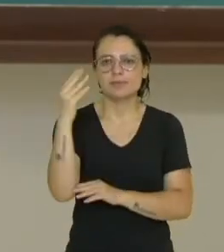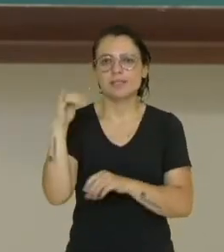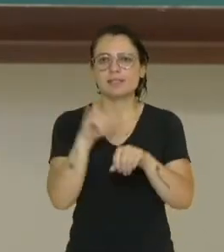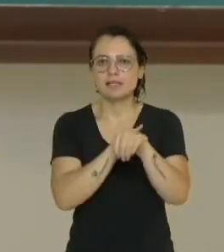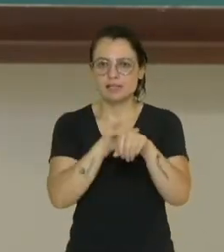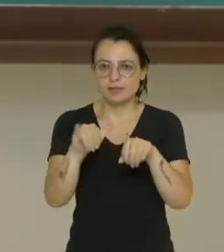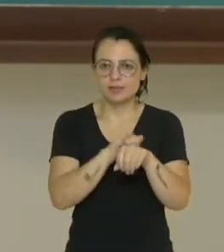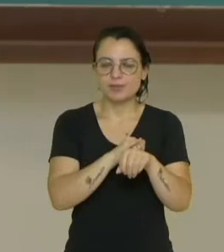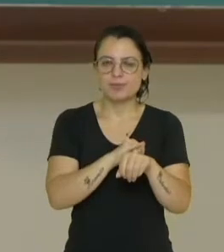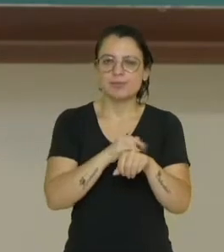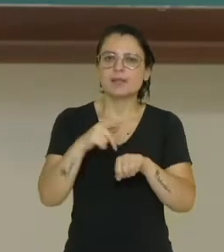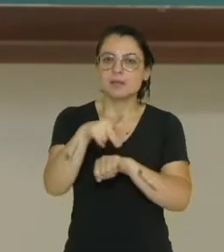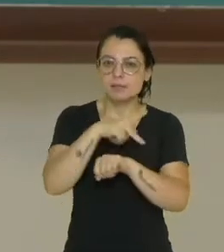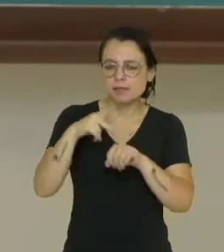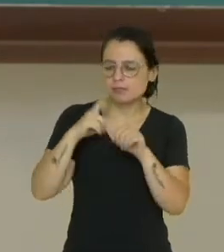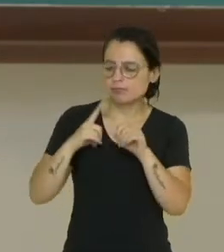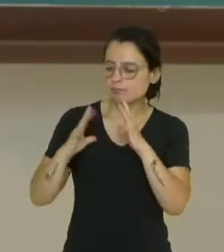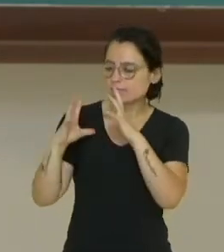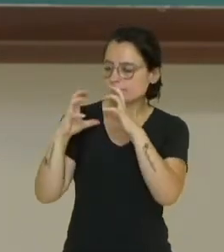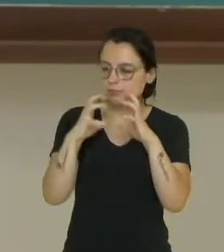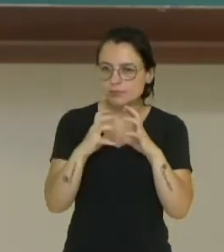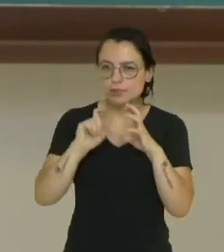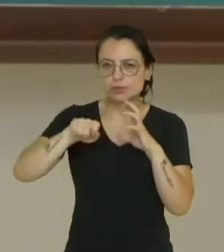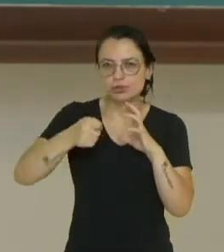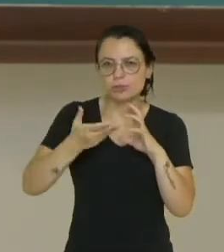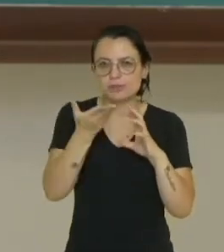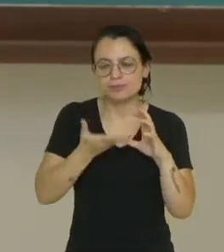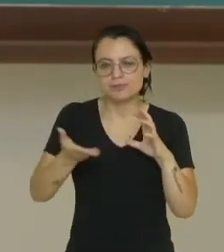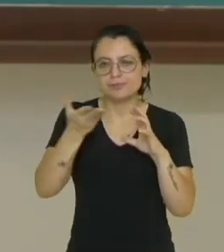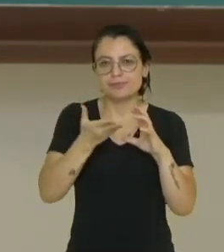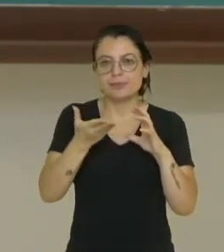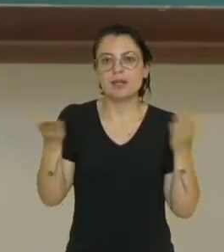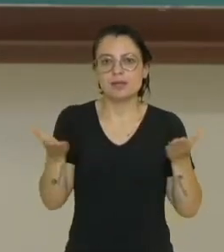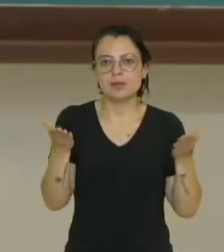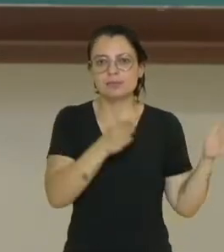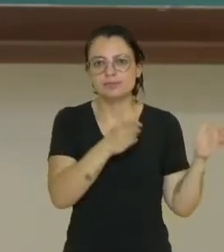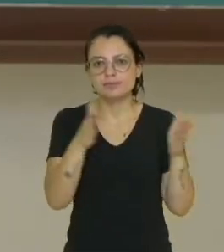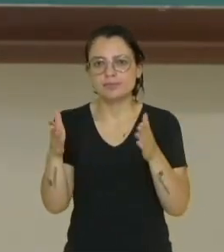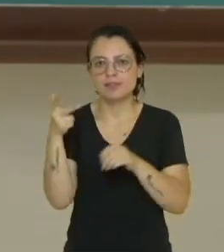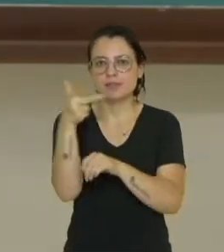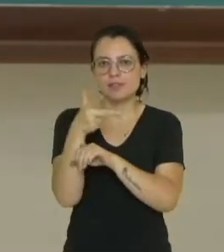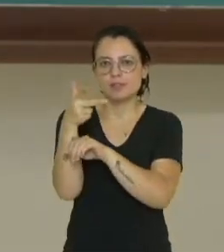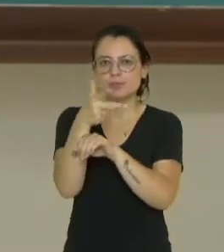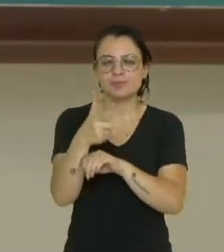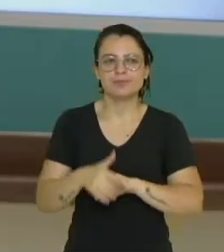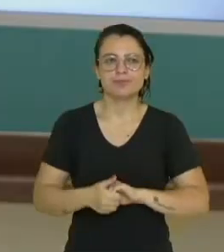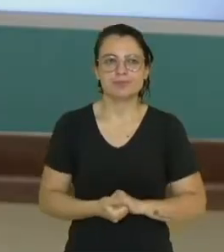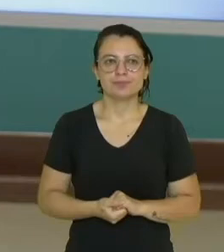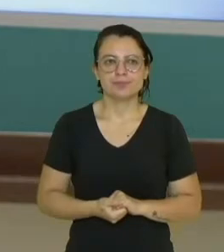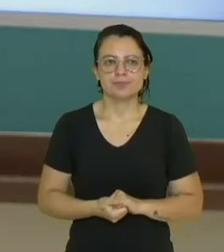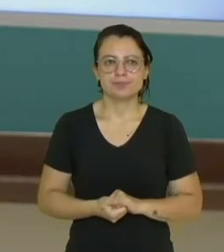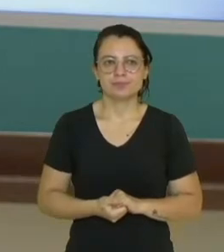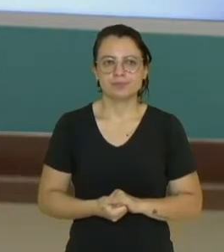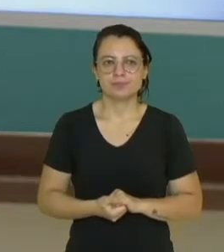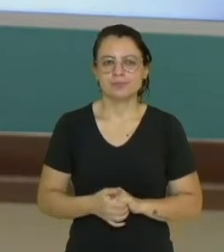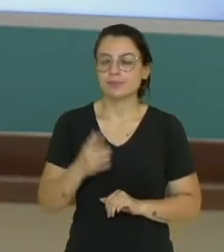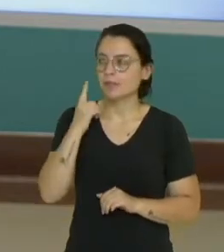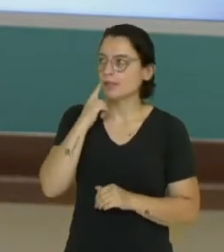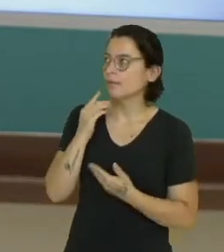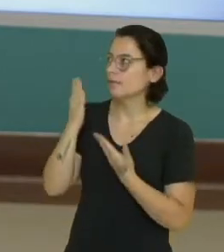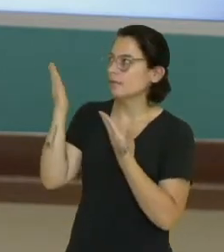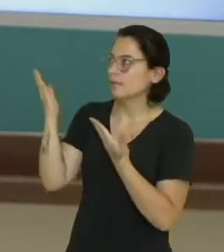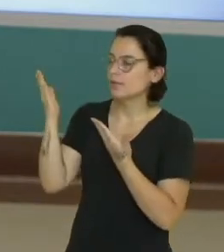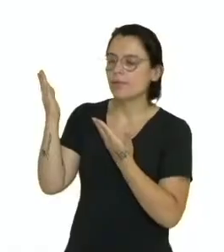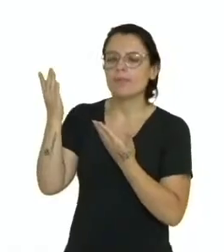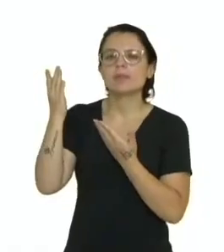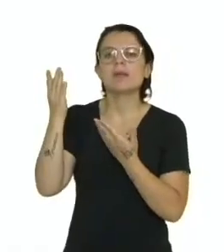geram conflitos devido a essas situações. Vamos acompanhar o nosso vídeo, então? Vamos lá! Perguntas para a